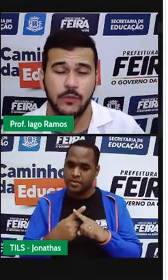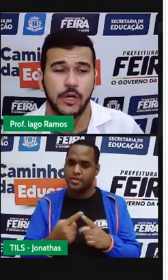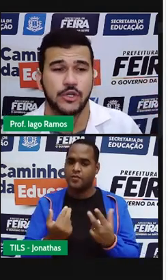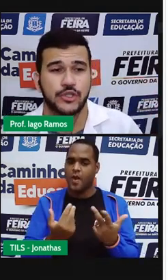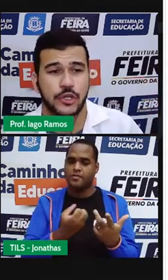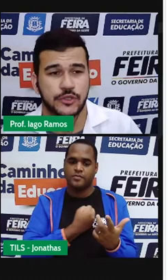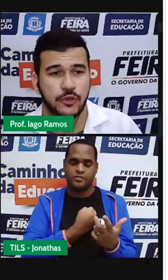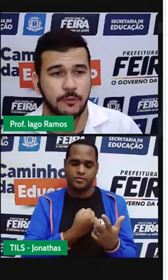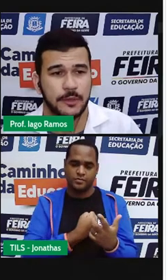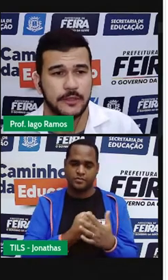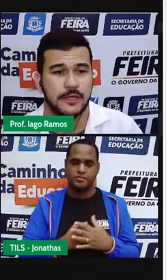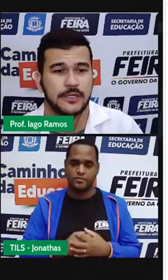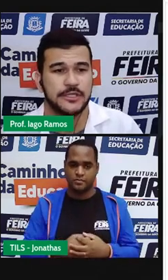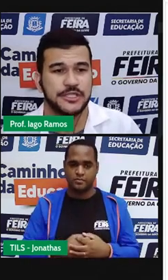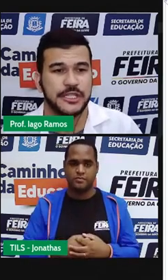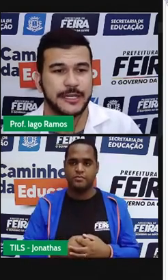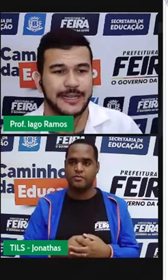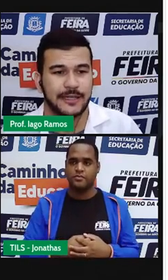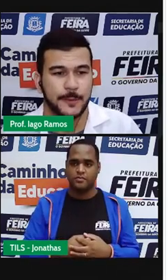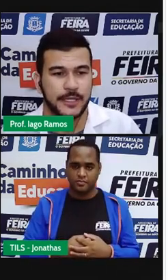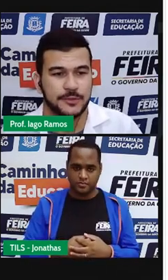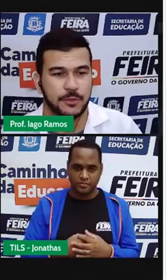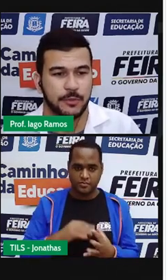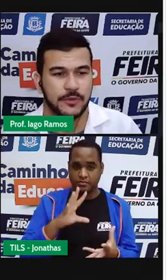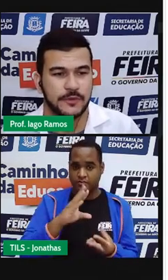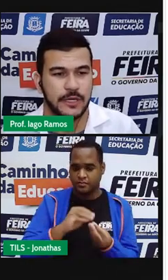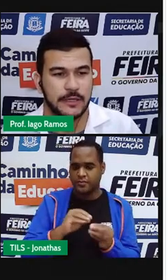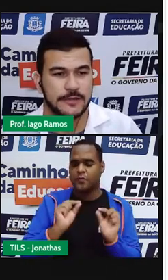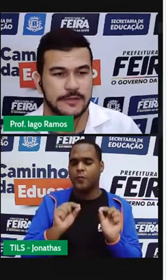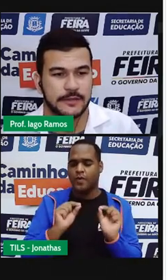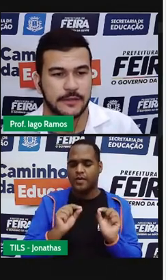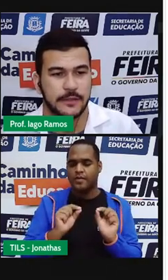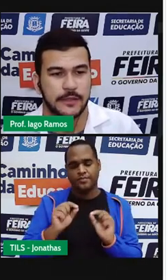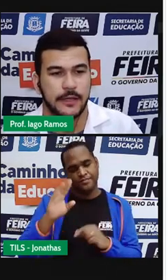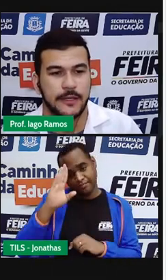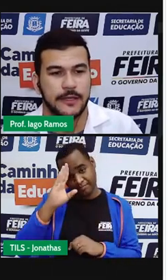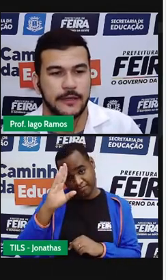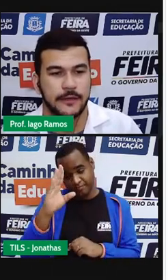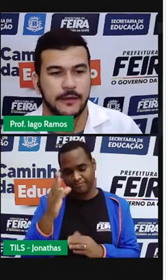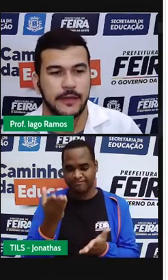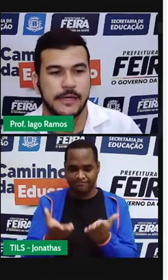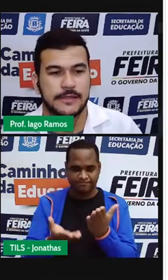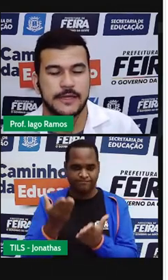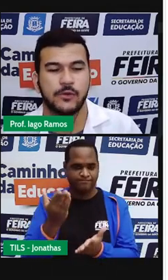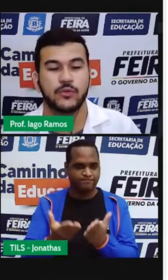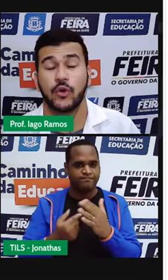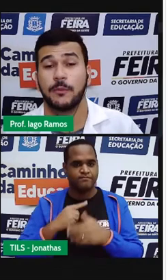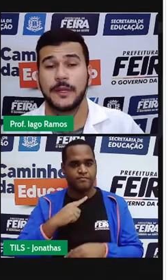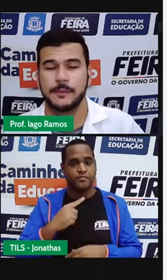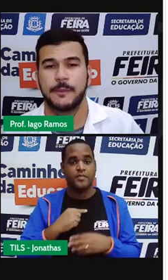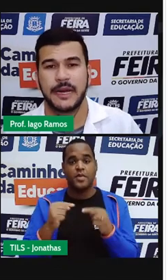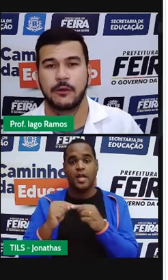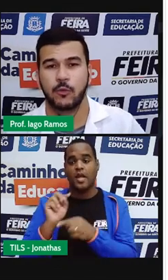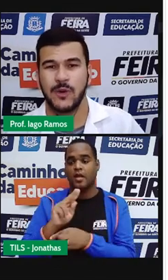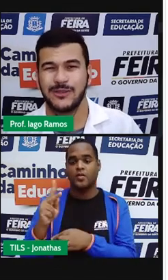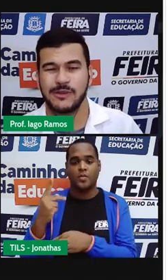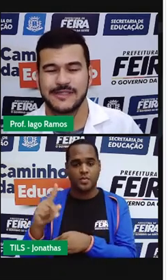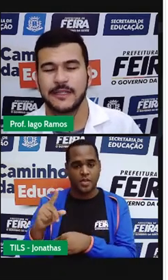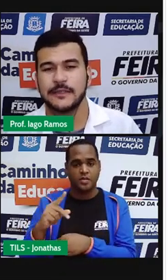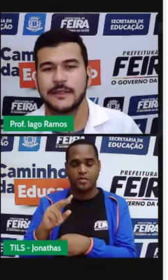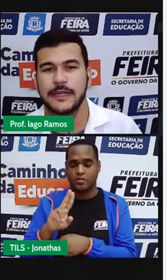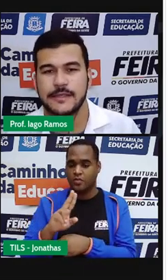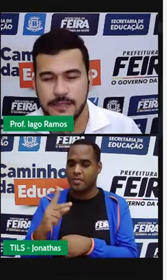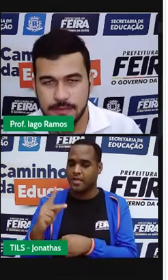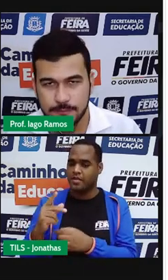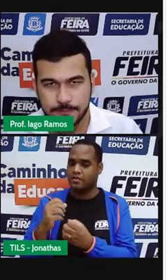Então, só sobra diretamente proporcionais. E esse é o nome para quando